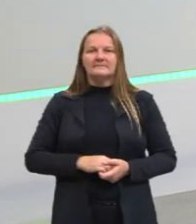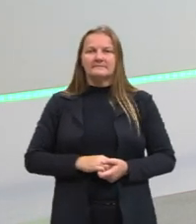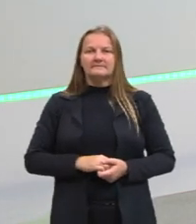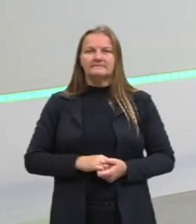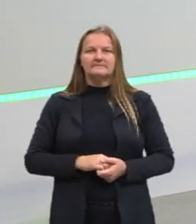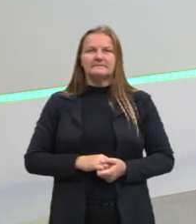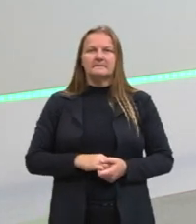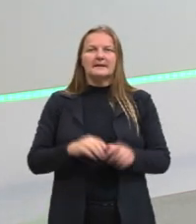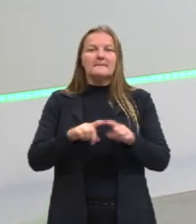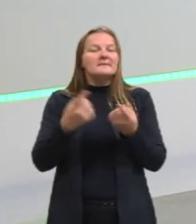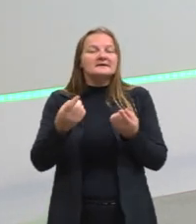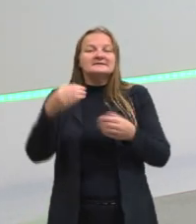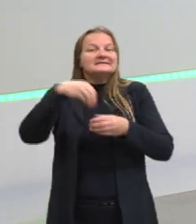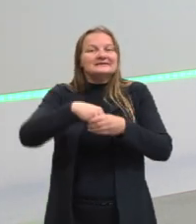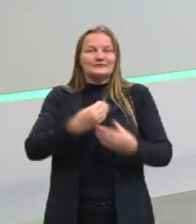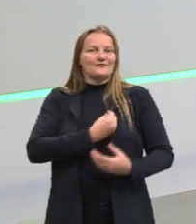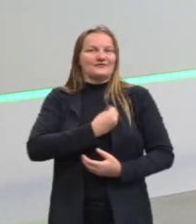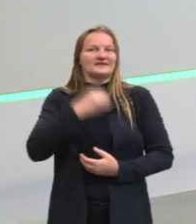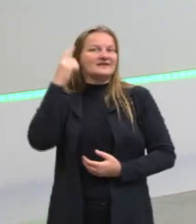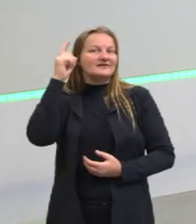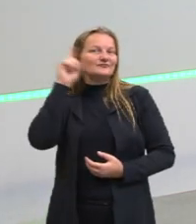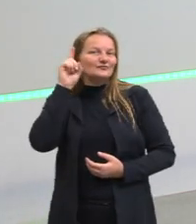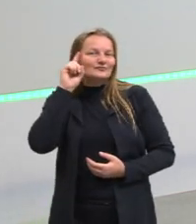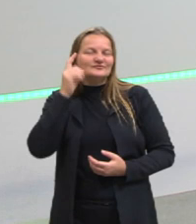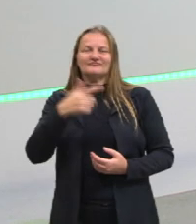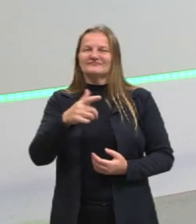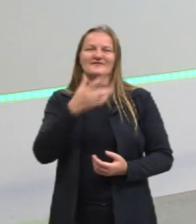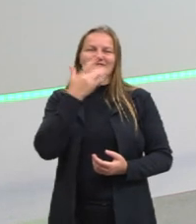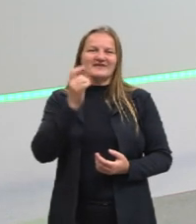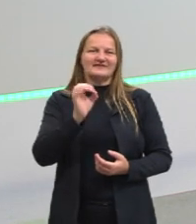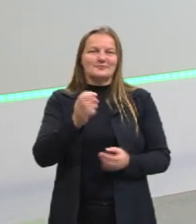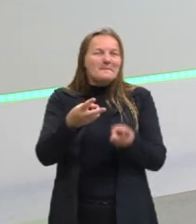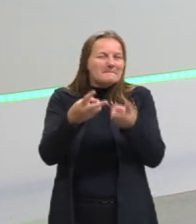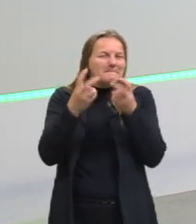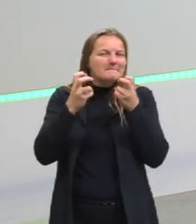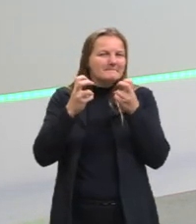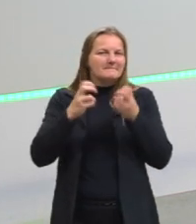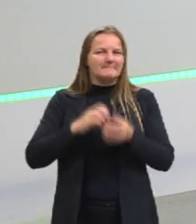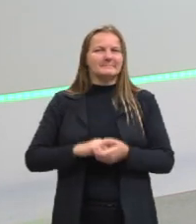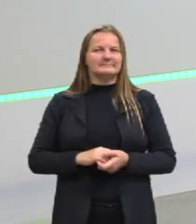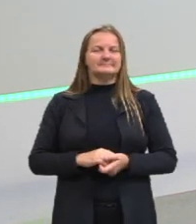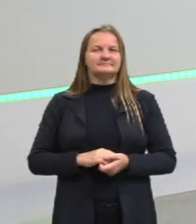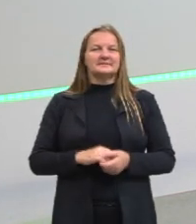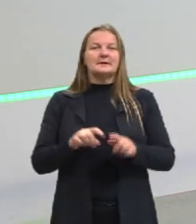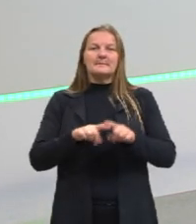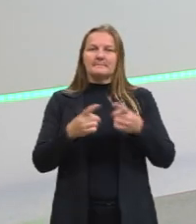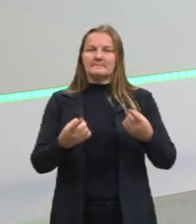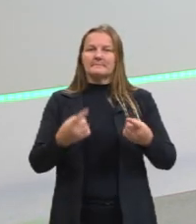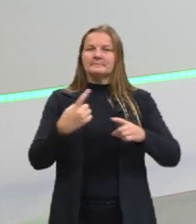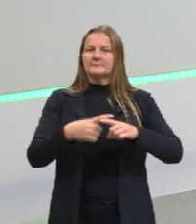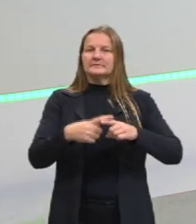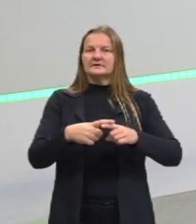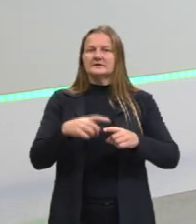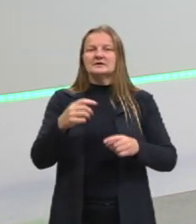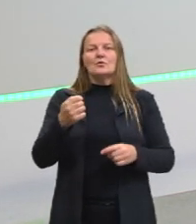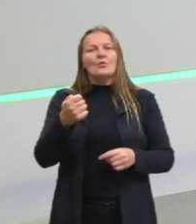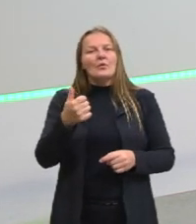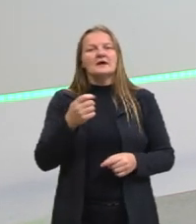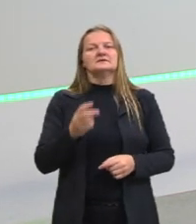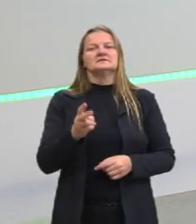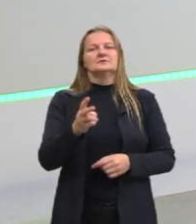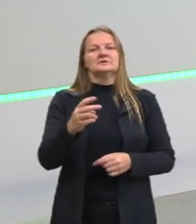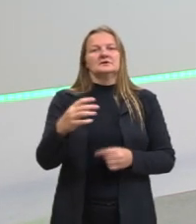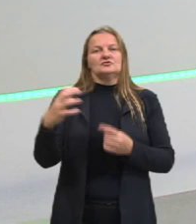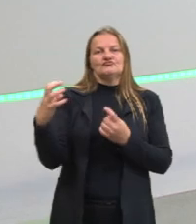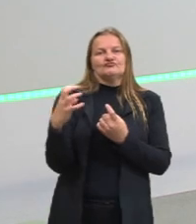Mas no nosso dia a dia não é tão fácil da gente perceber isso, tá? Mas por quê? Porque geralmente a gente tem as